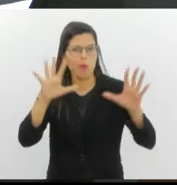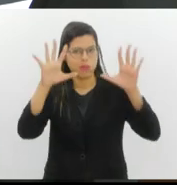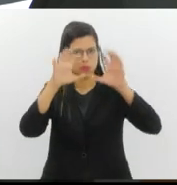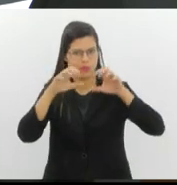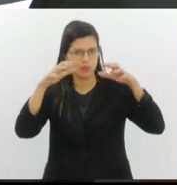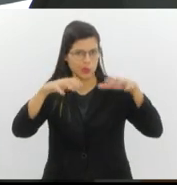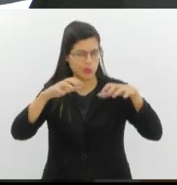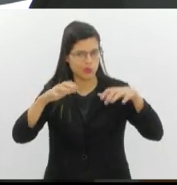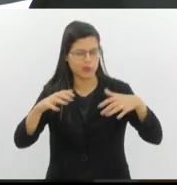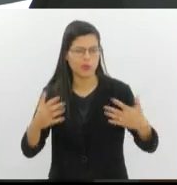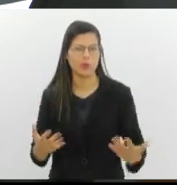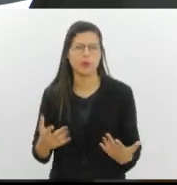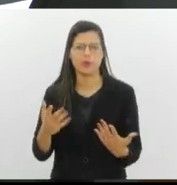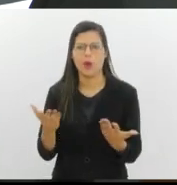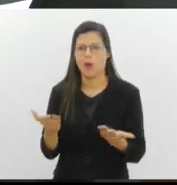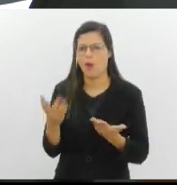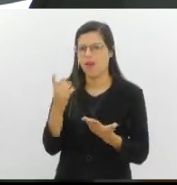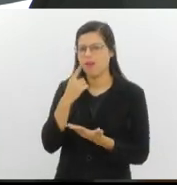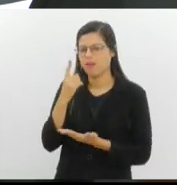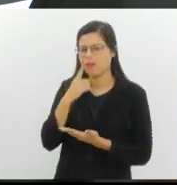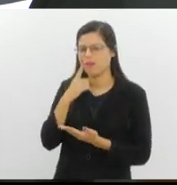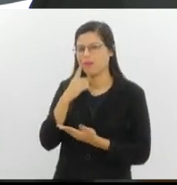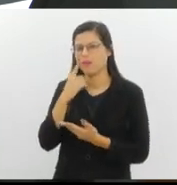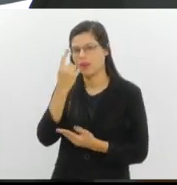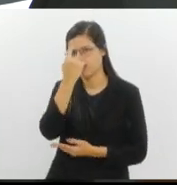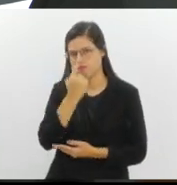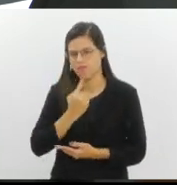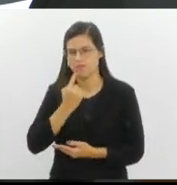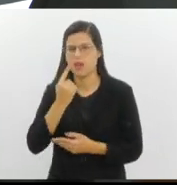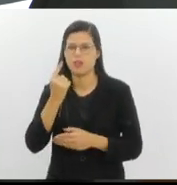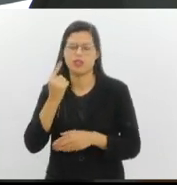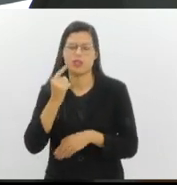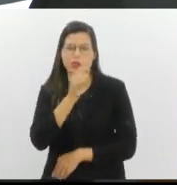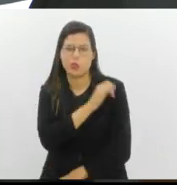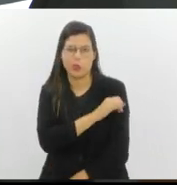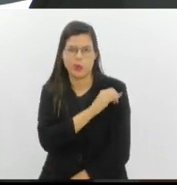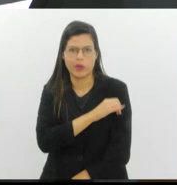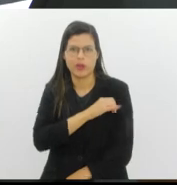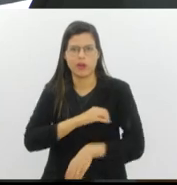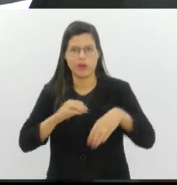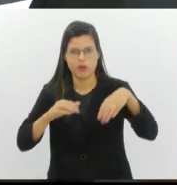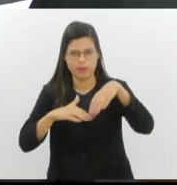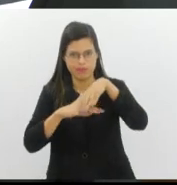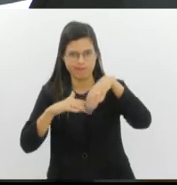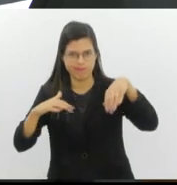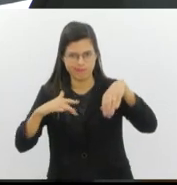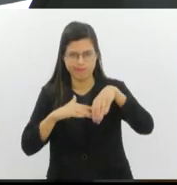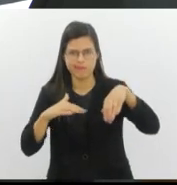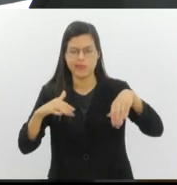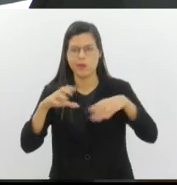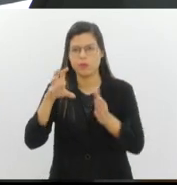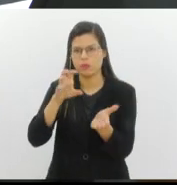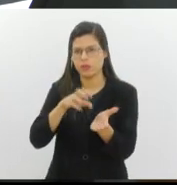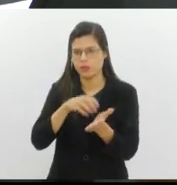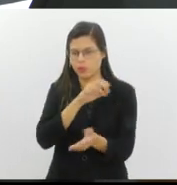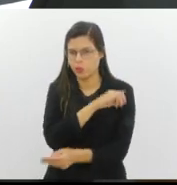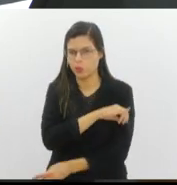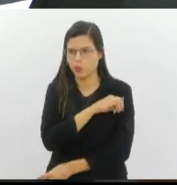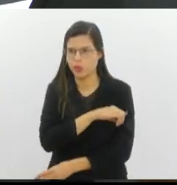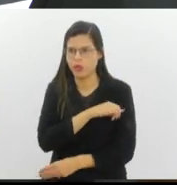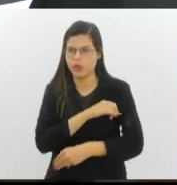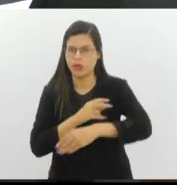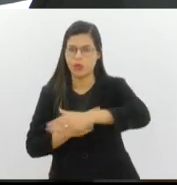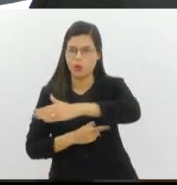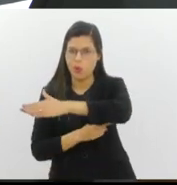Agora vamos ver imagens aqui do Rio de Janeiro, você vê imagens aí da Baía de Guanabara, centro do Rio de Janeiro, Ponte Rio